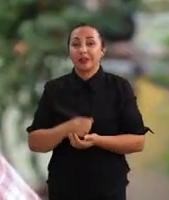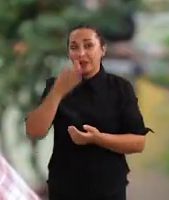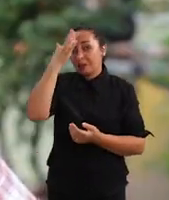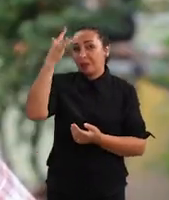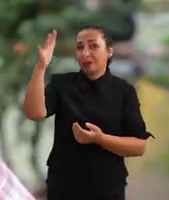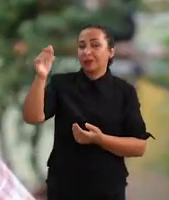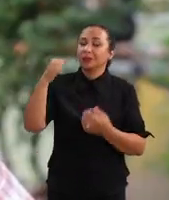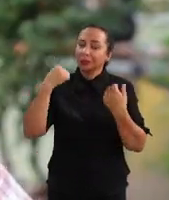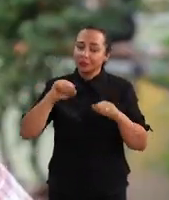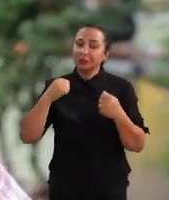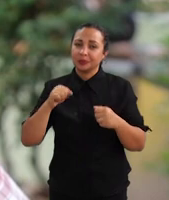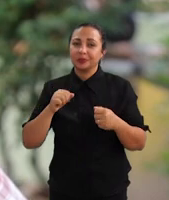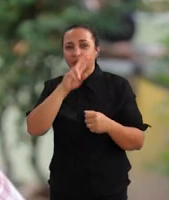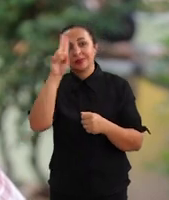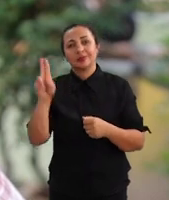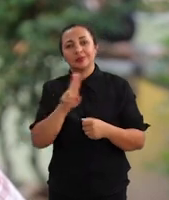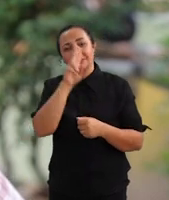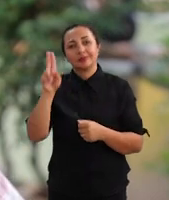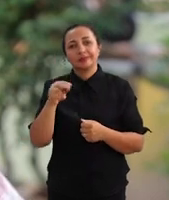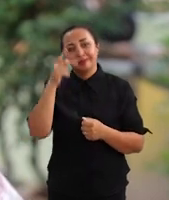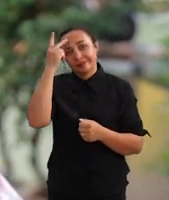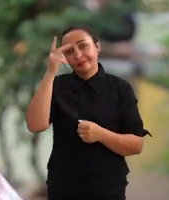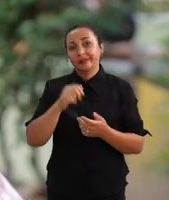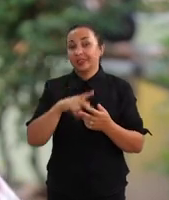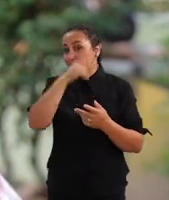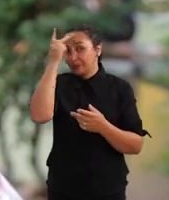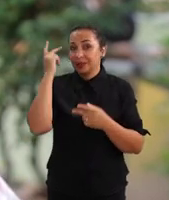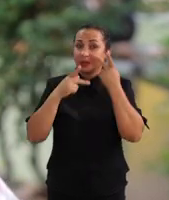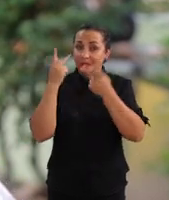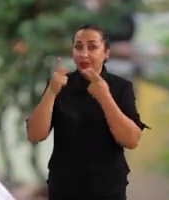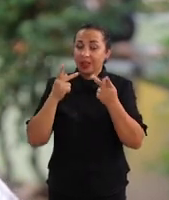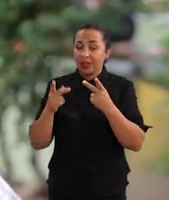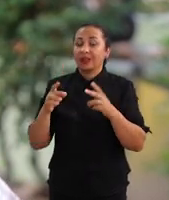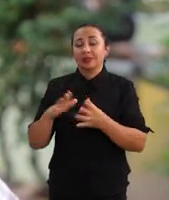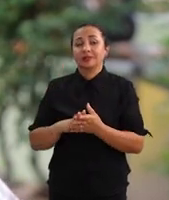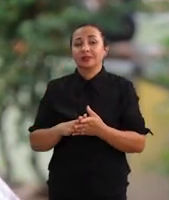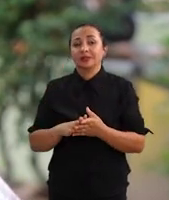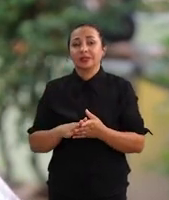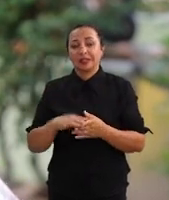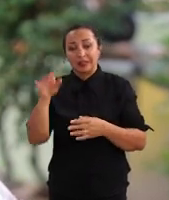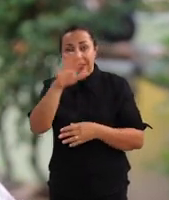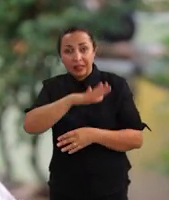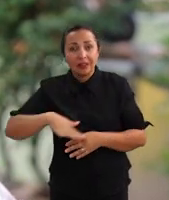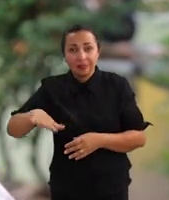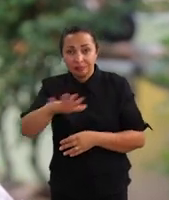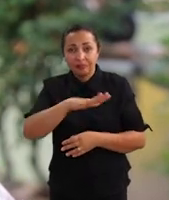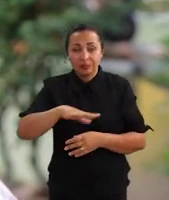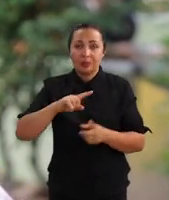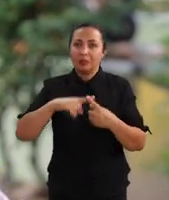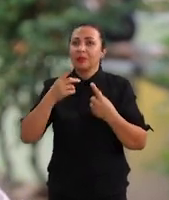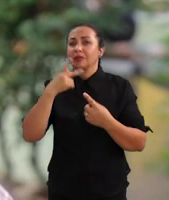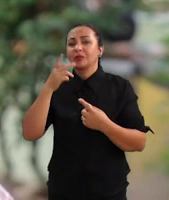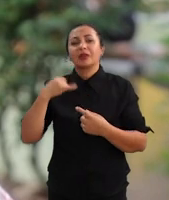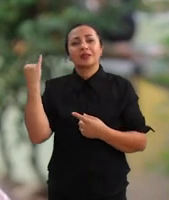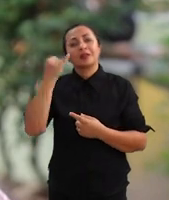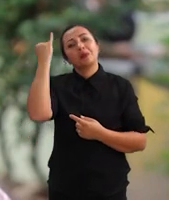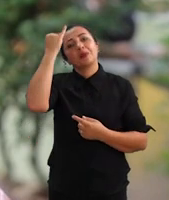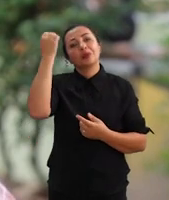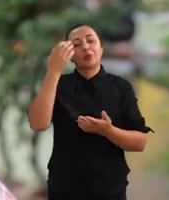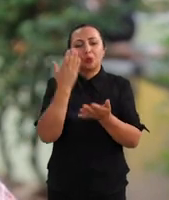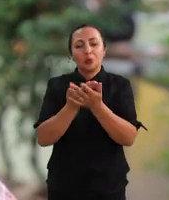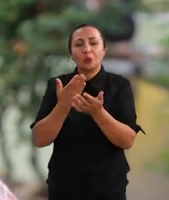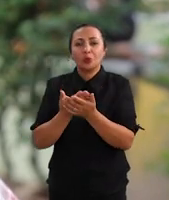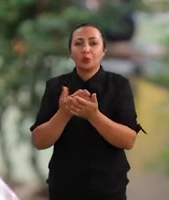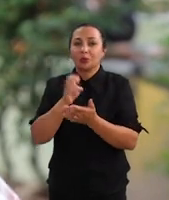Eu imagino que possa ser útil para os falantes nativos. Mas eu ressalto muito a importância do